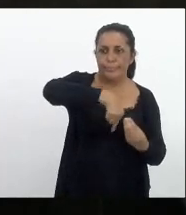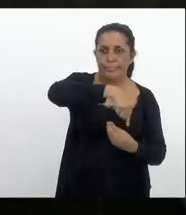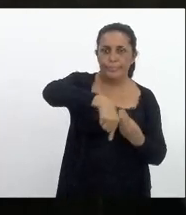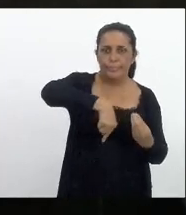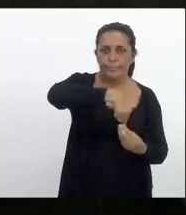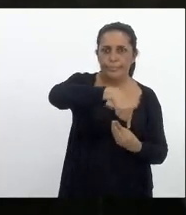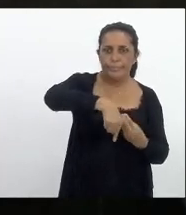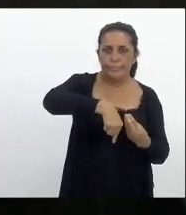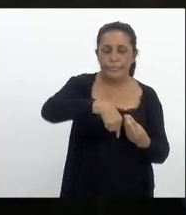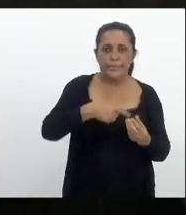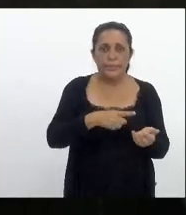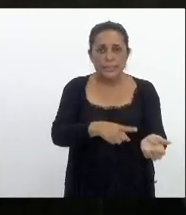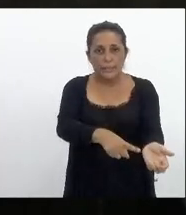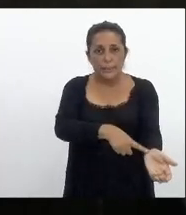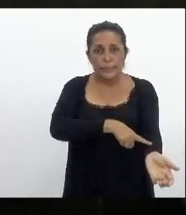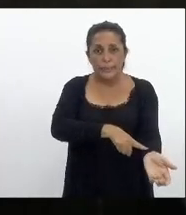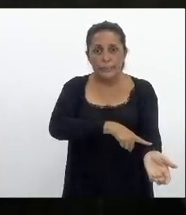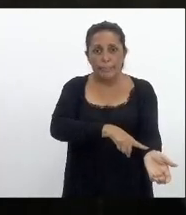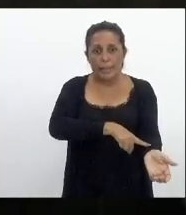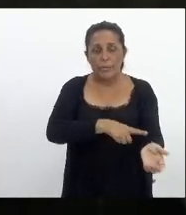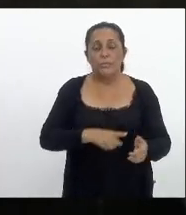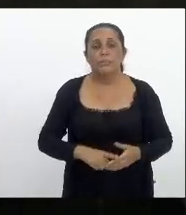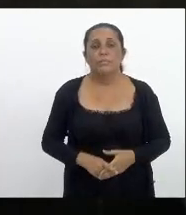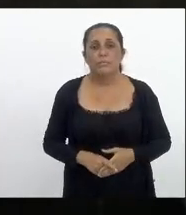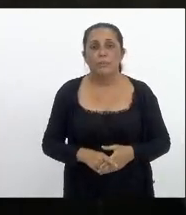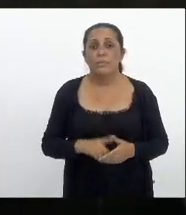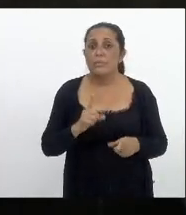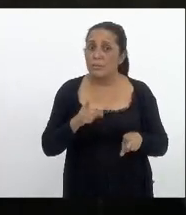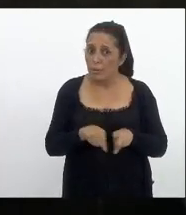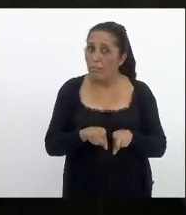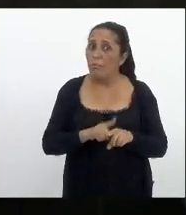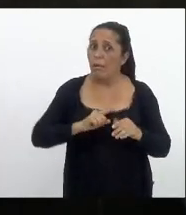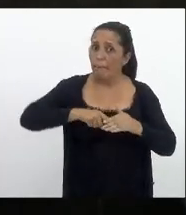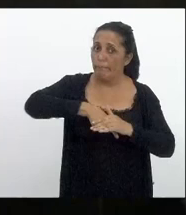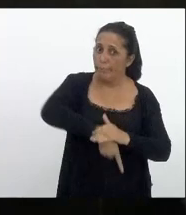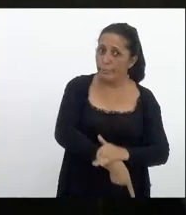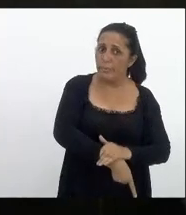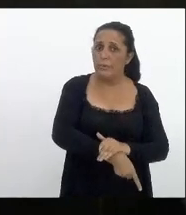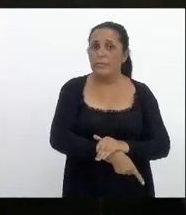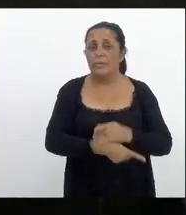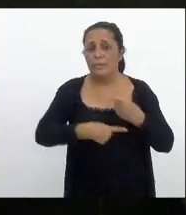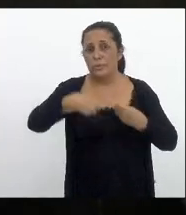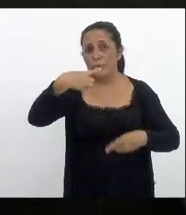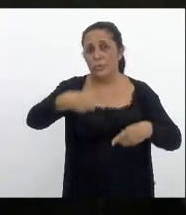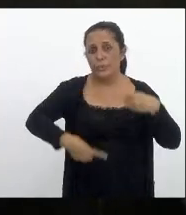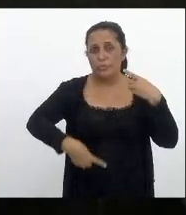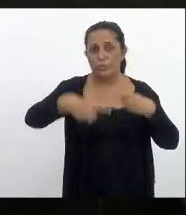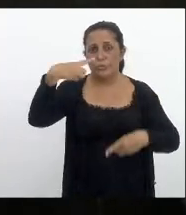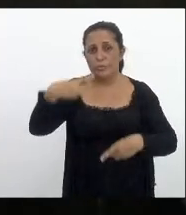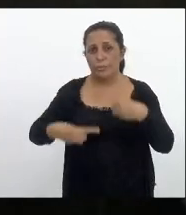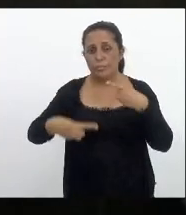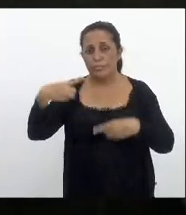tenso e intenso de discussões sobre